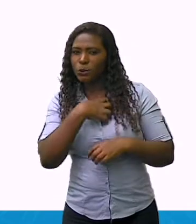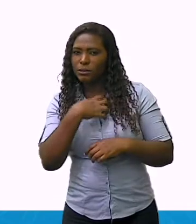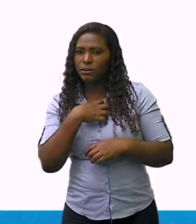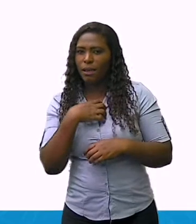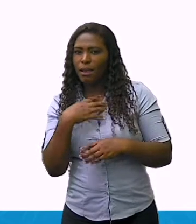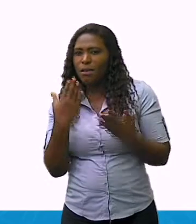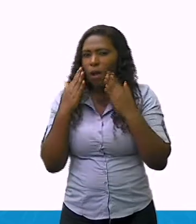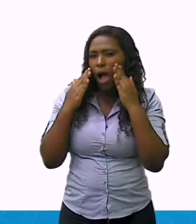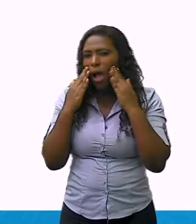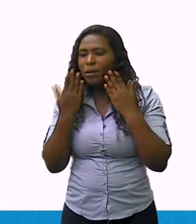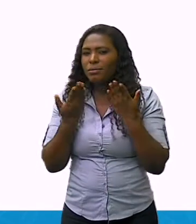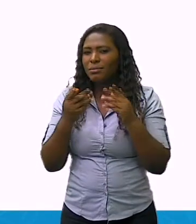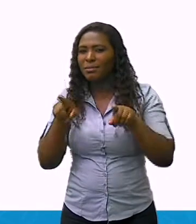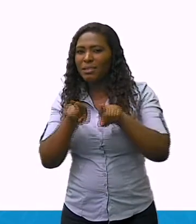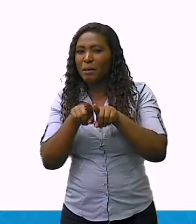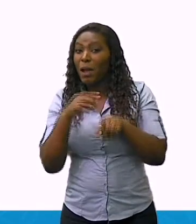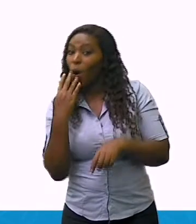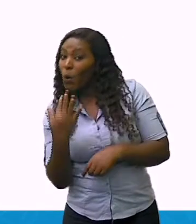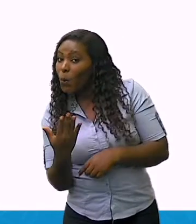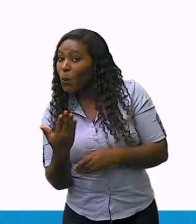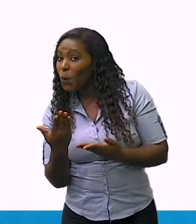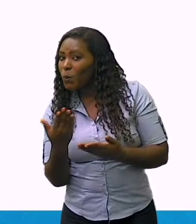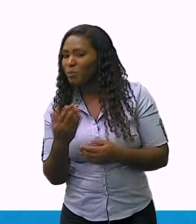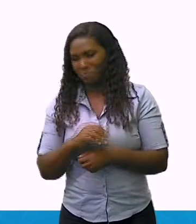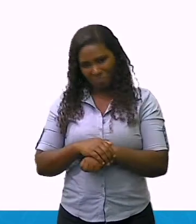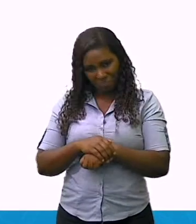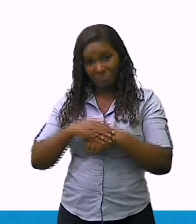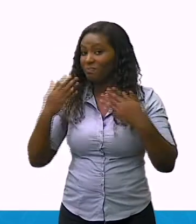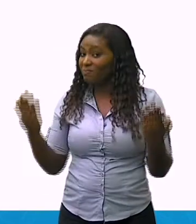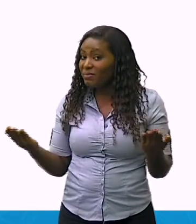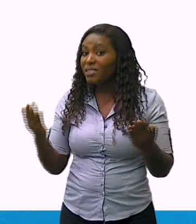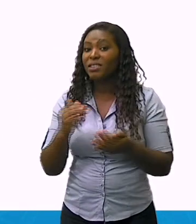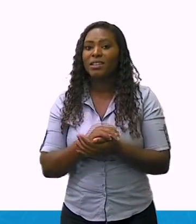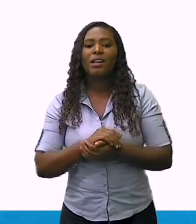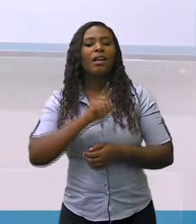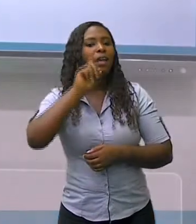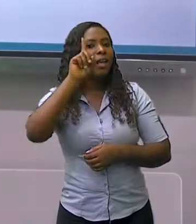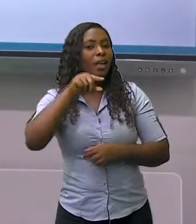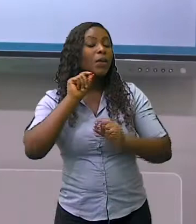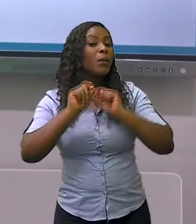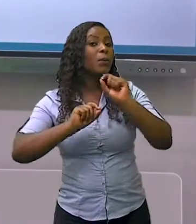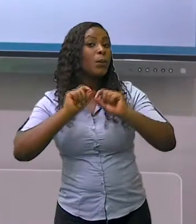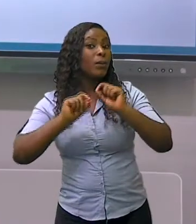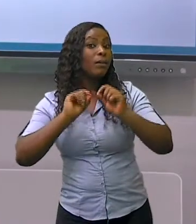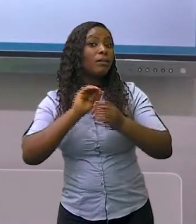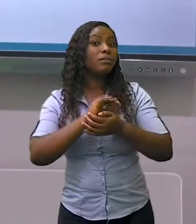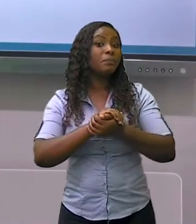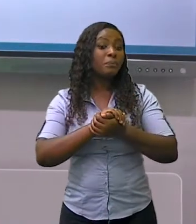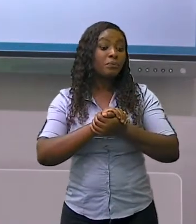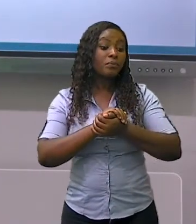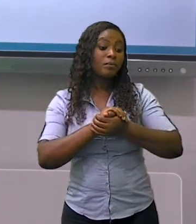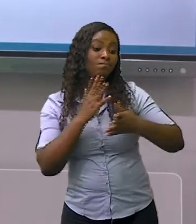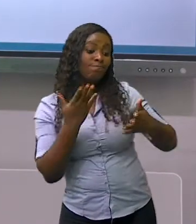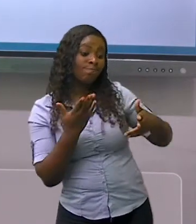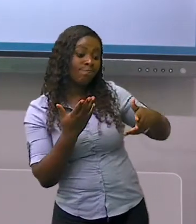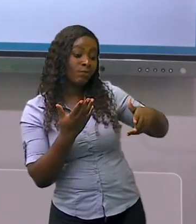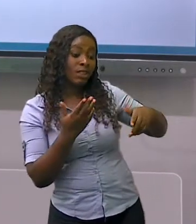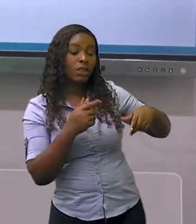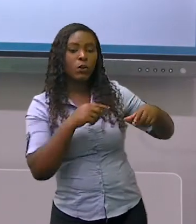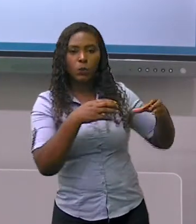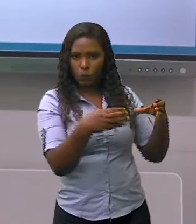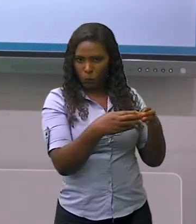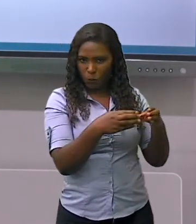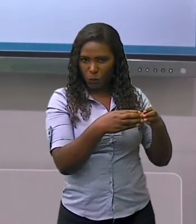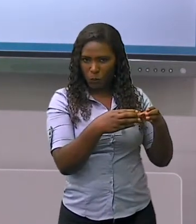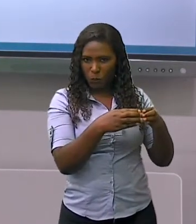Muito bem, as comunidades tradicionais constituem os grupos